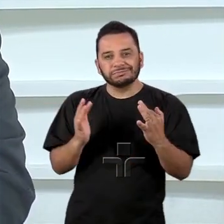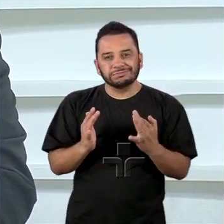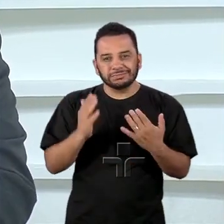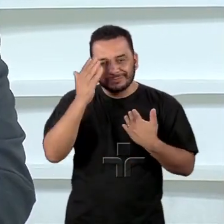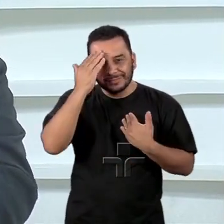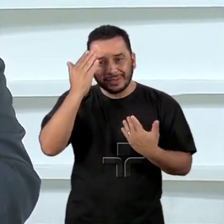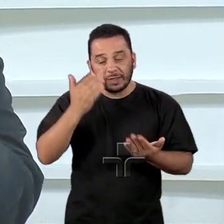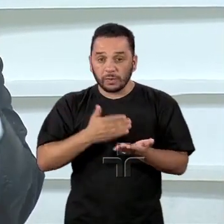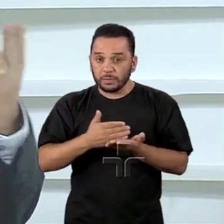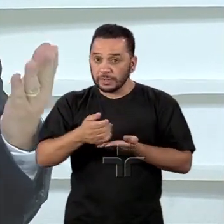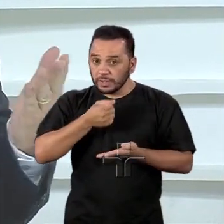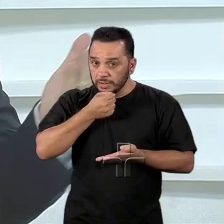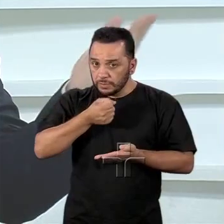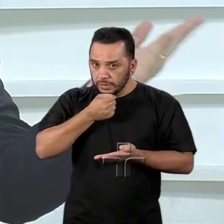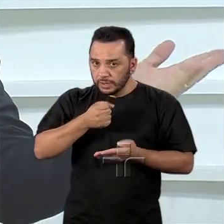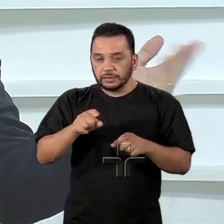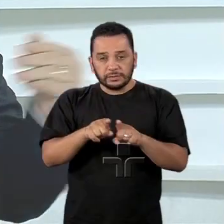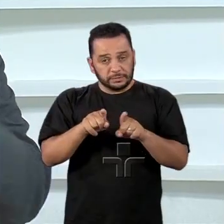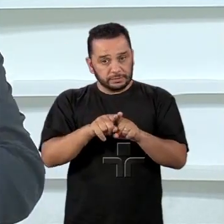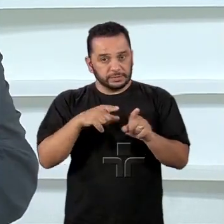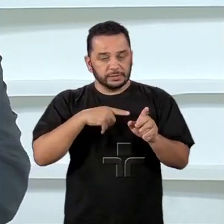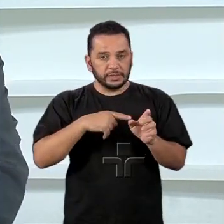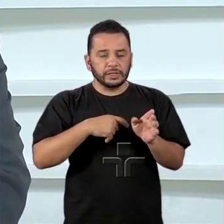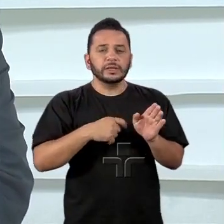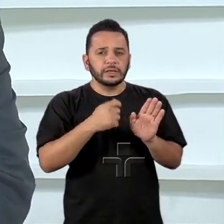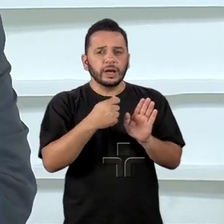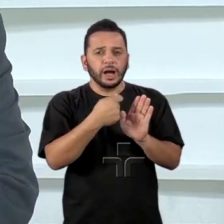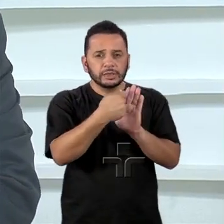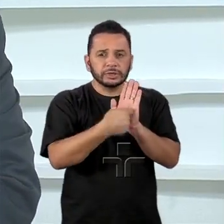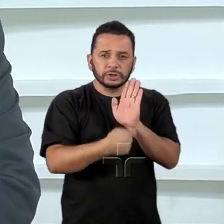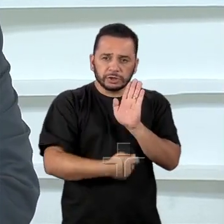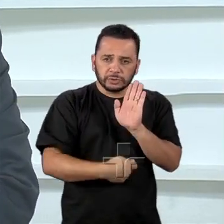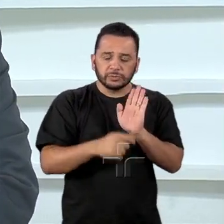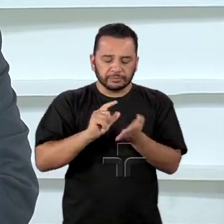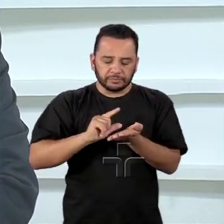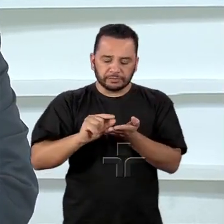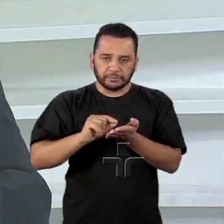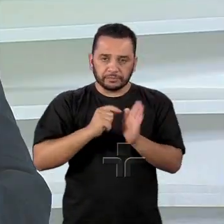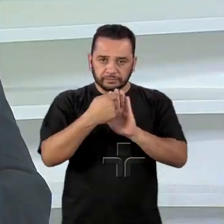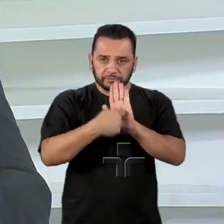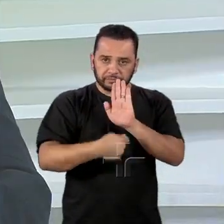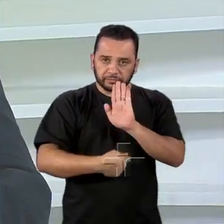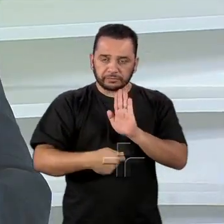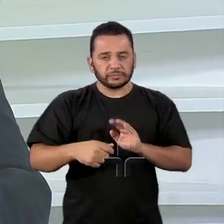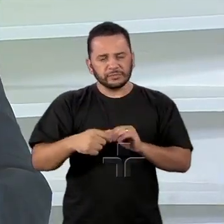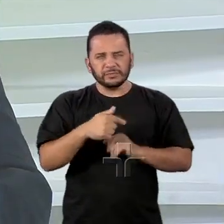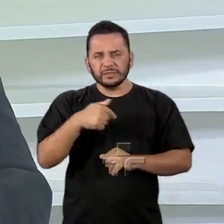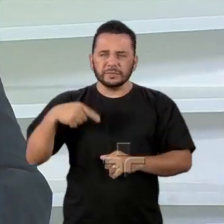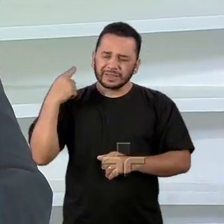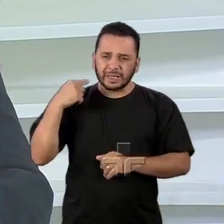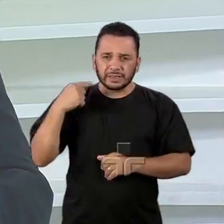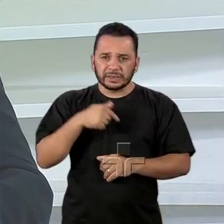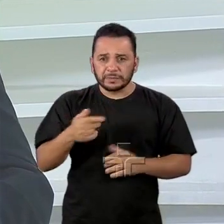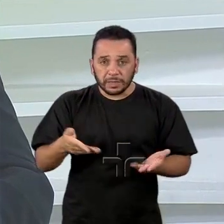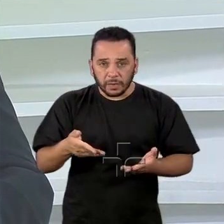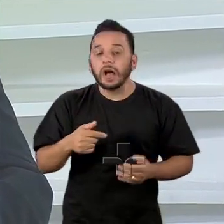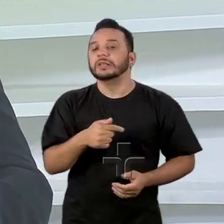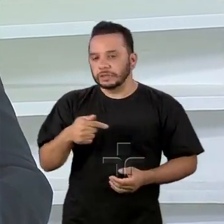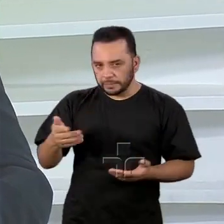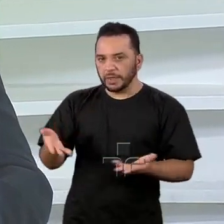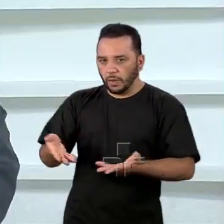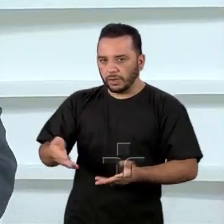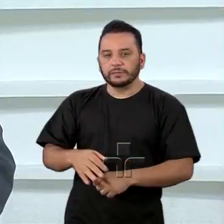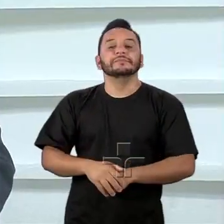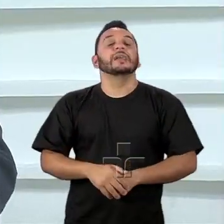reportagem, um artigo feito pela Patrícia, semana passada, é essa semana, né? Foi essa. Essa